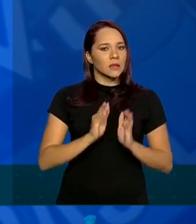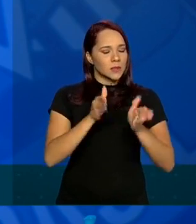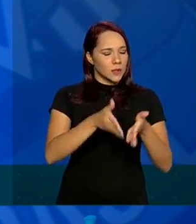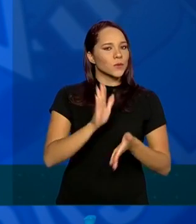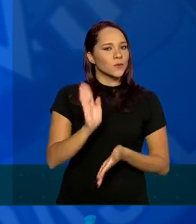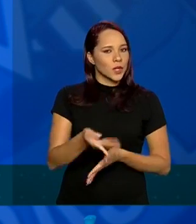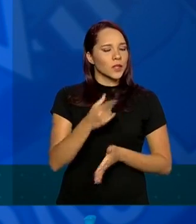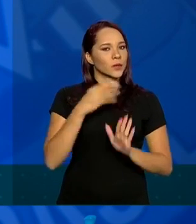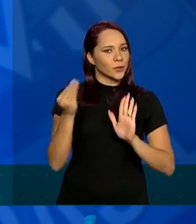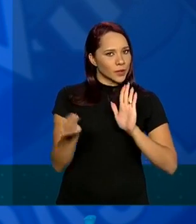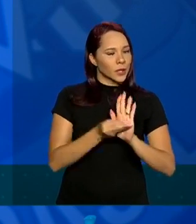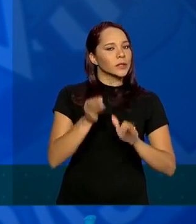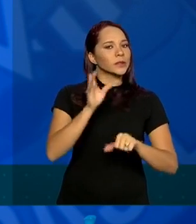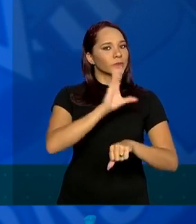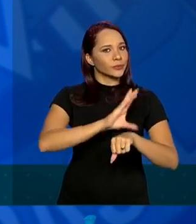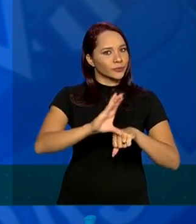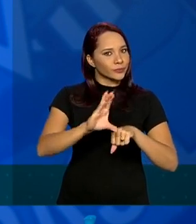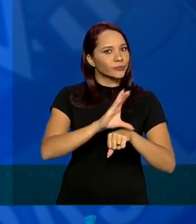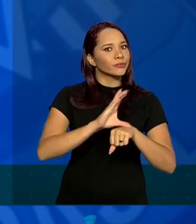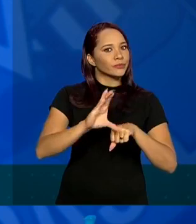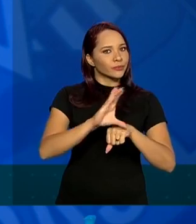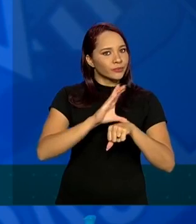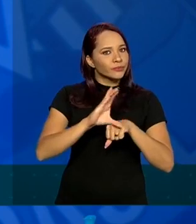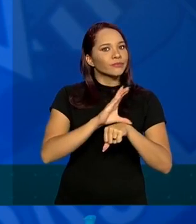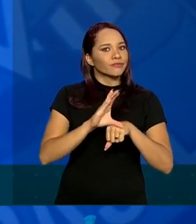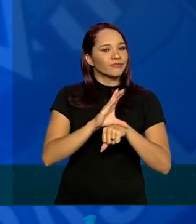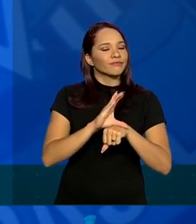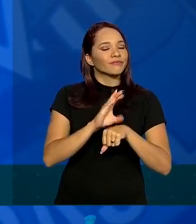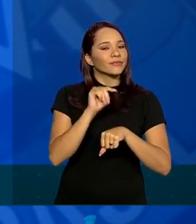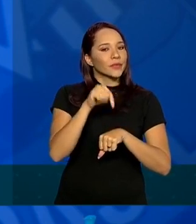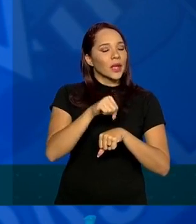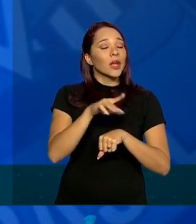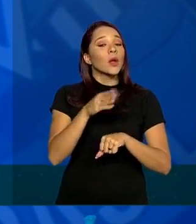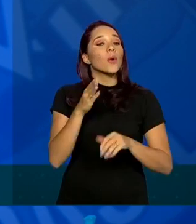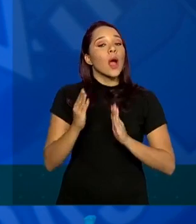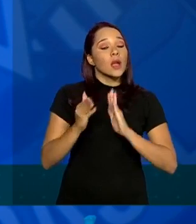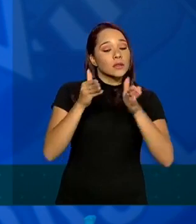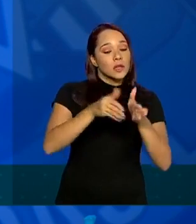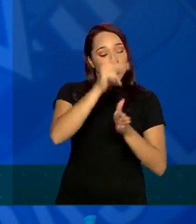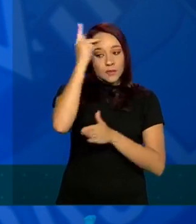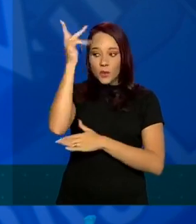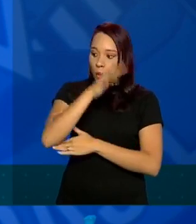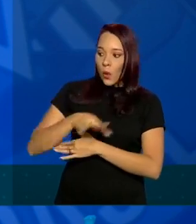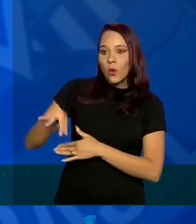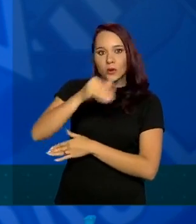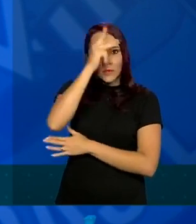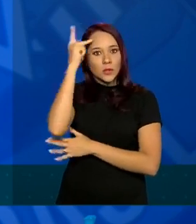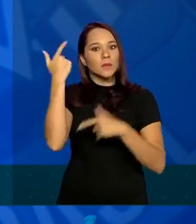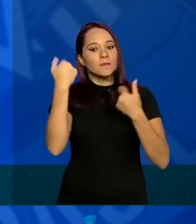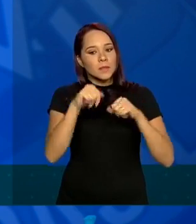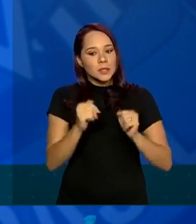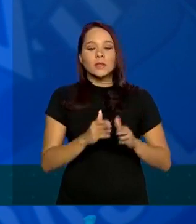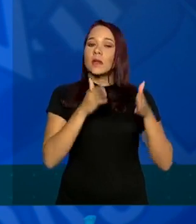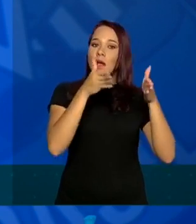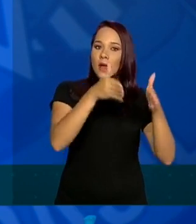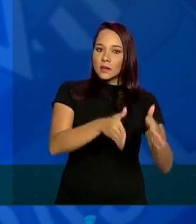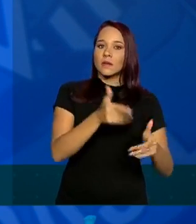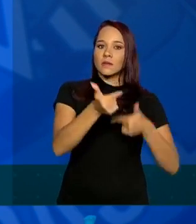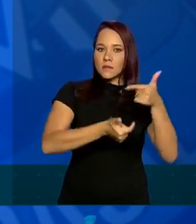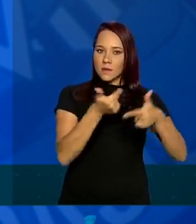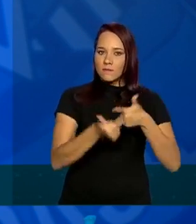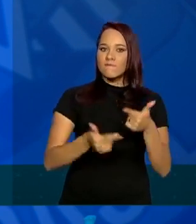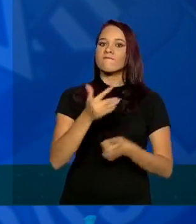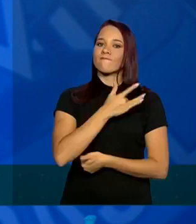previsto na Constituição. O acesso que todas as pessoas têm que ter aos serviços de